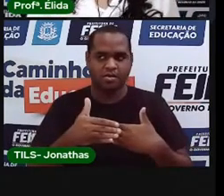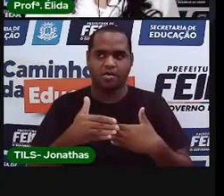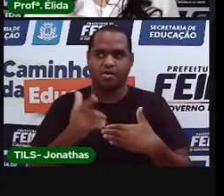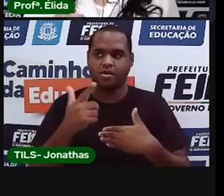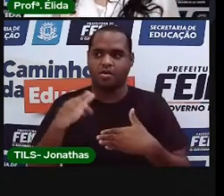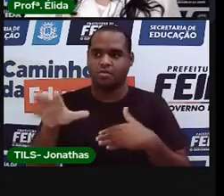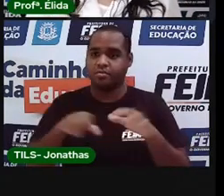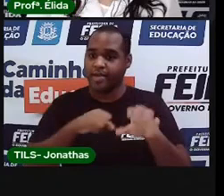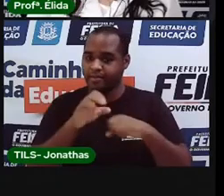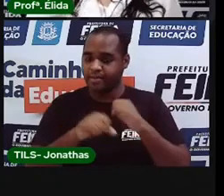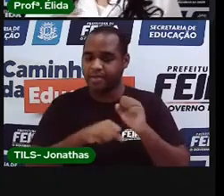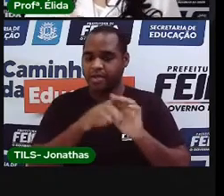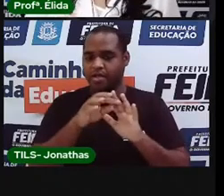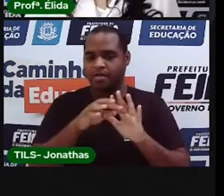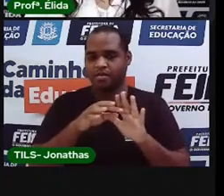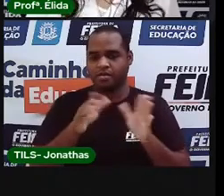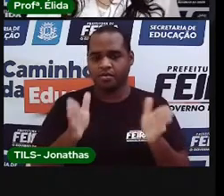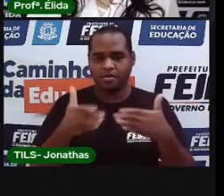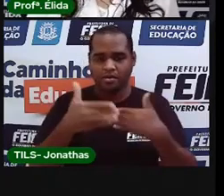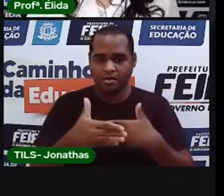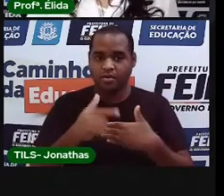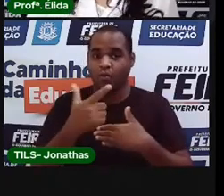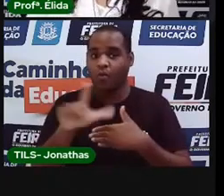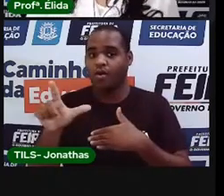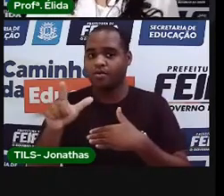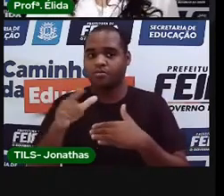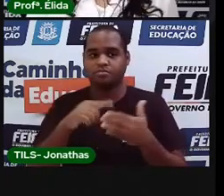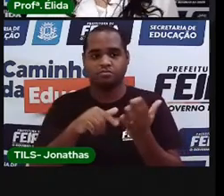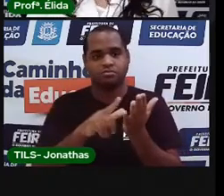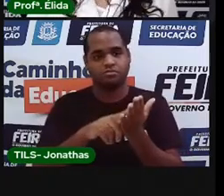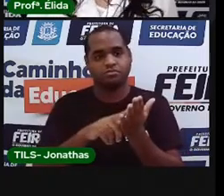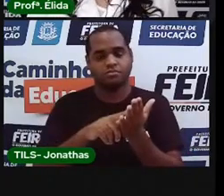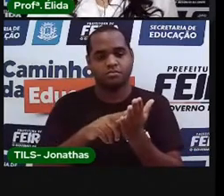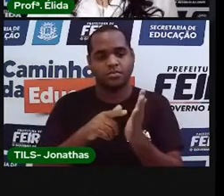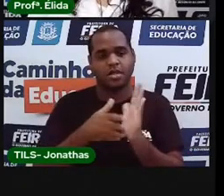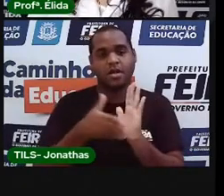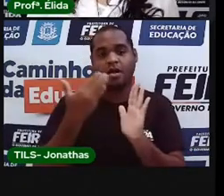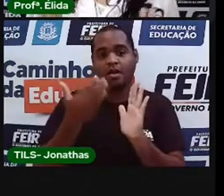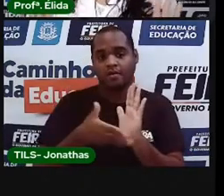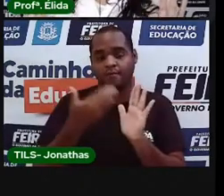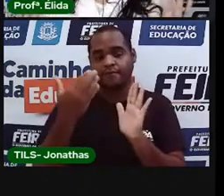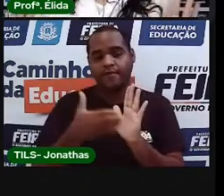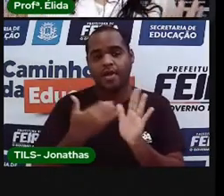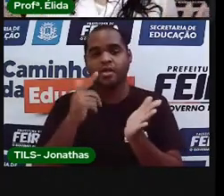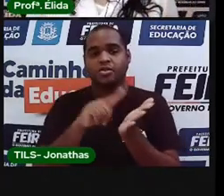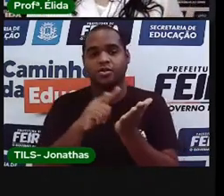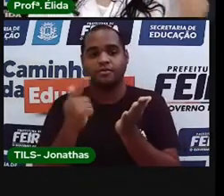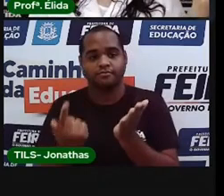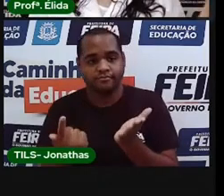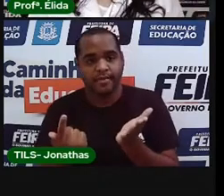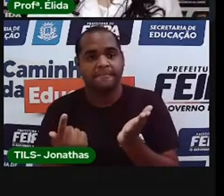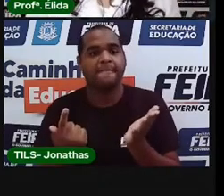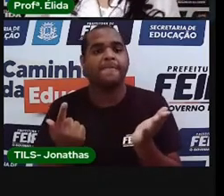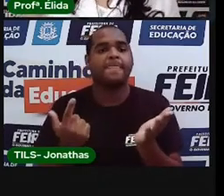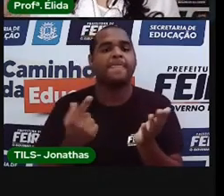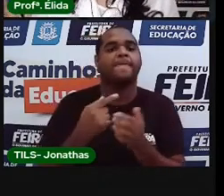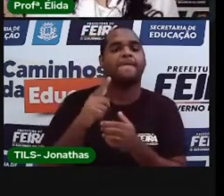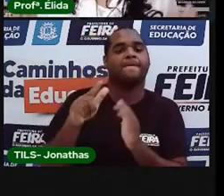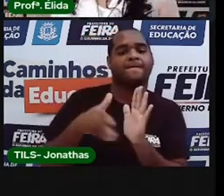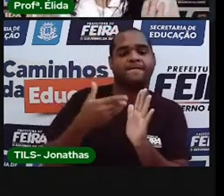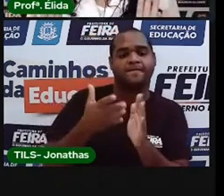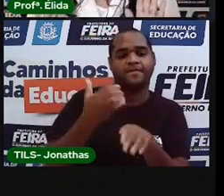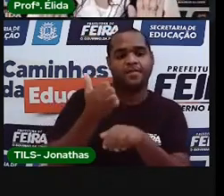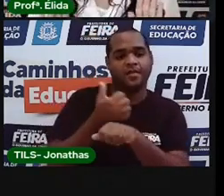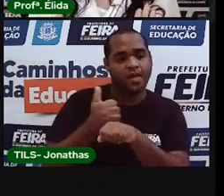caixinha. Se na sua casa tiver revista, jornal, panfletos de farmácia, de